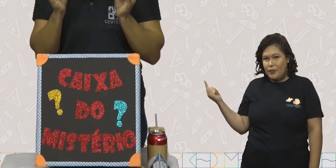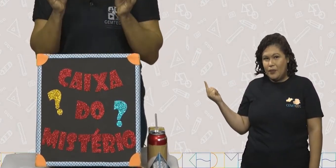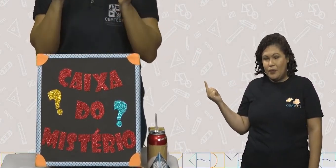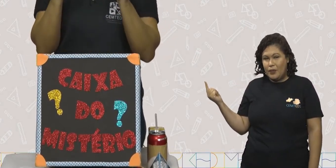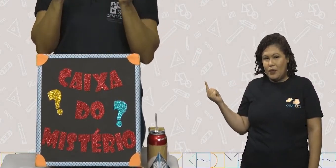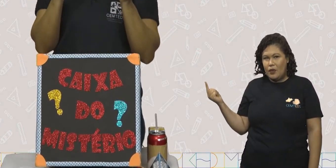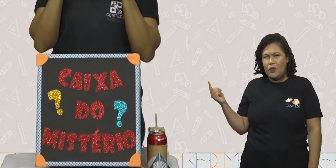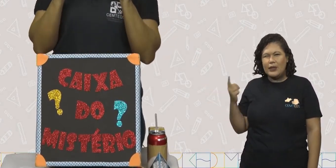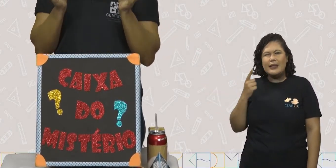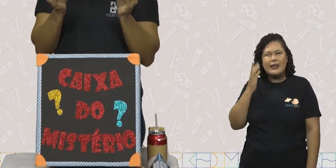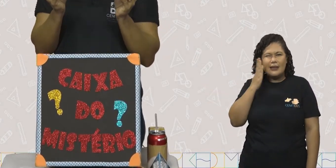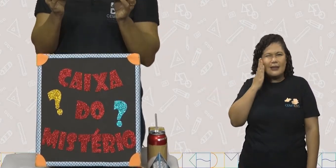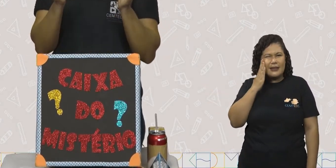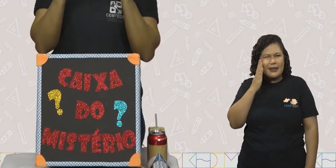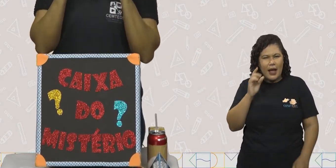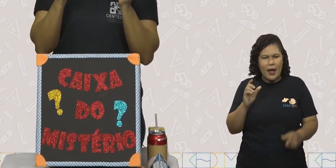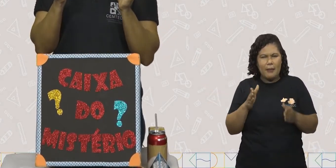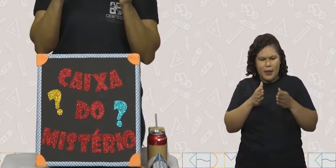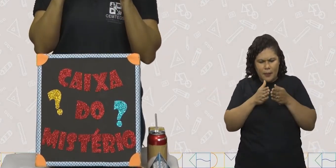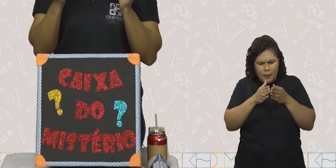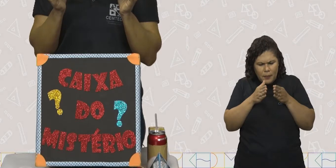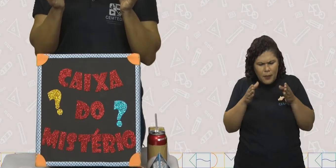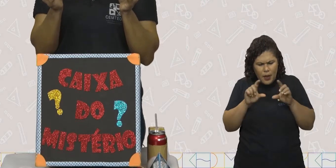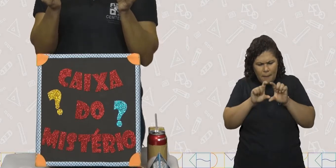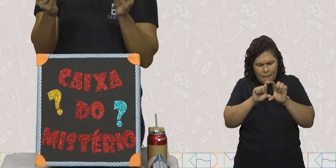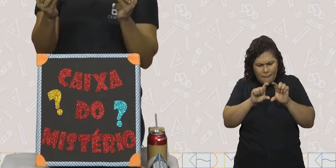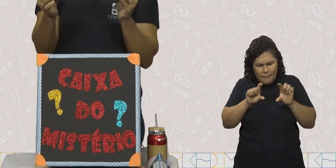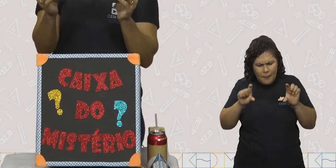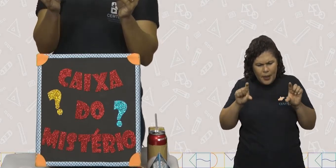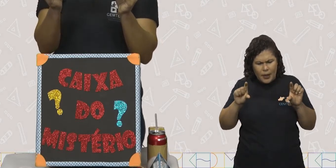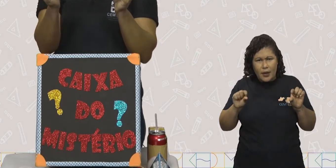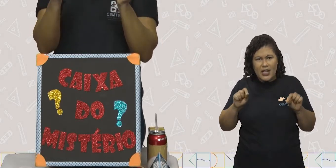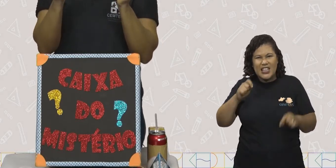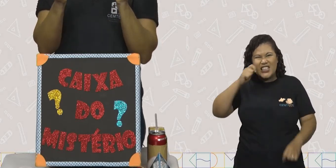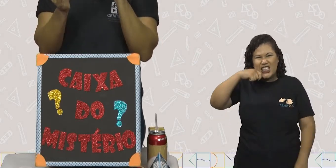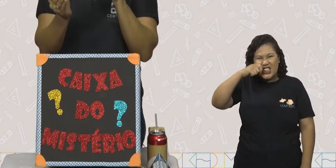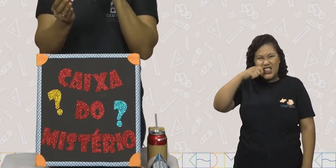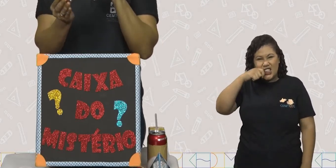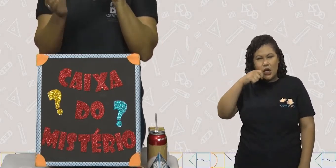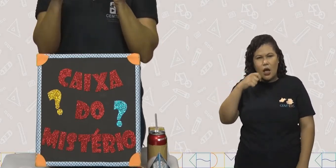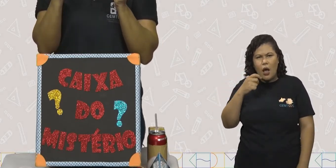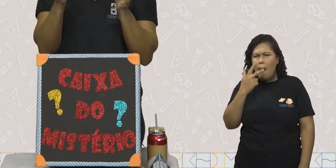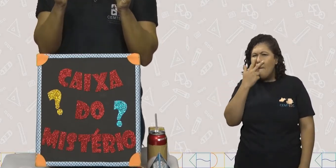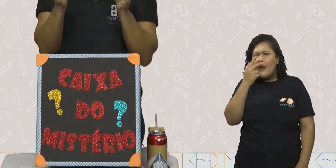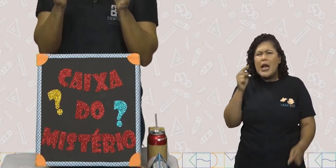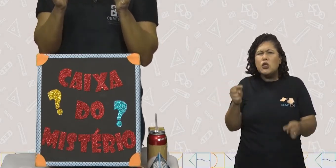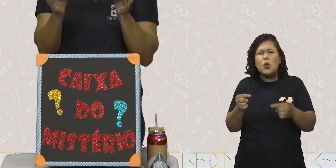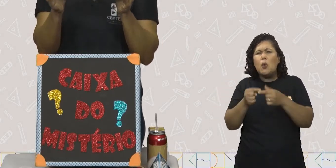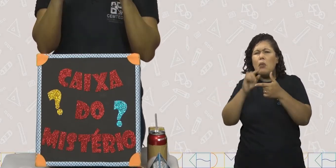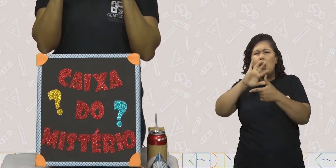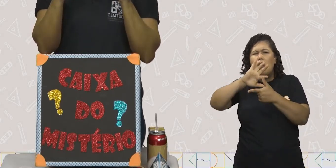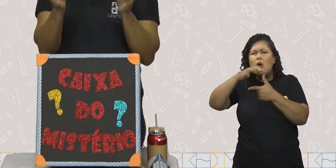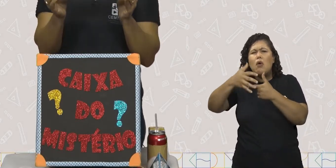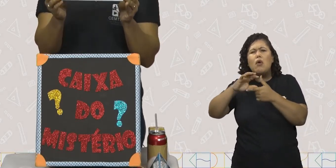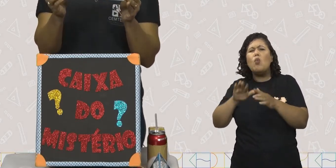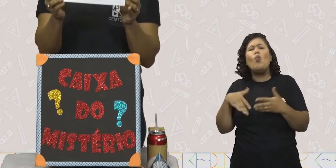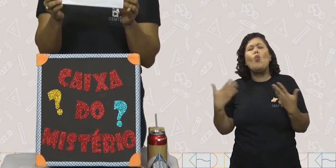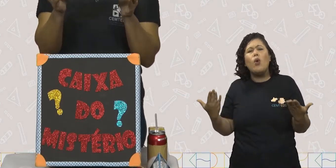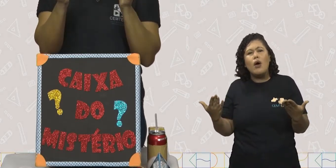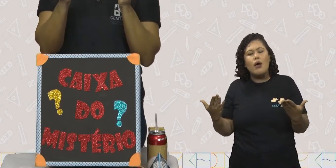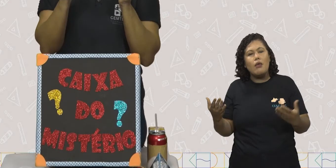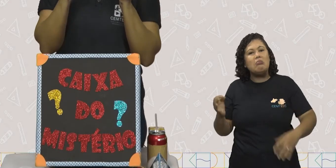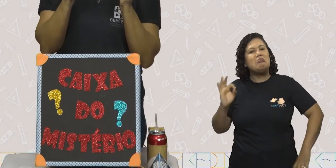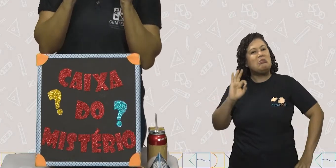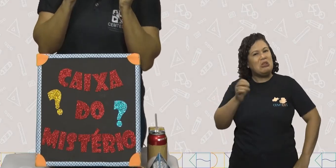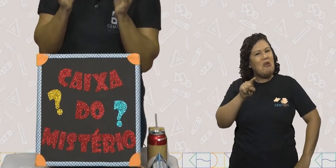Isso aqui é uma caixa de creme dental e ela se parece com o que mesmo? Isso,